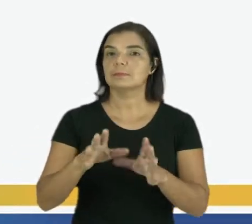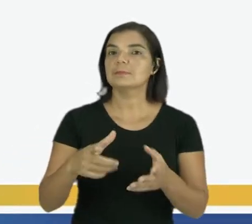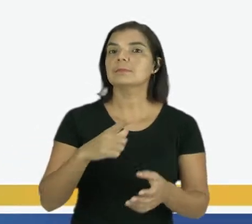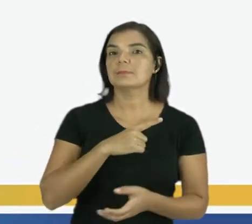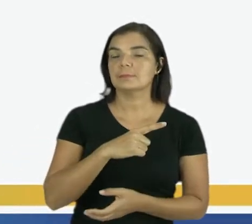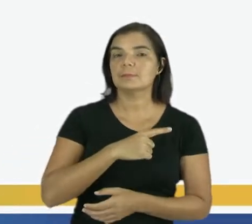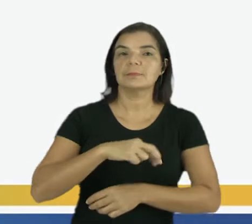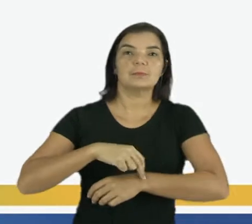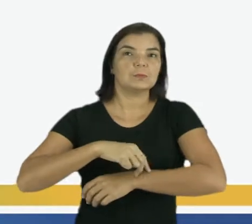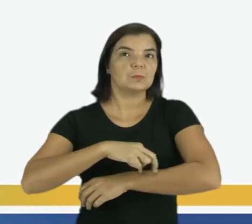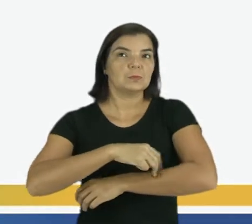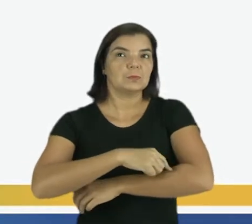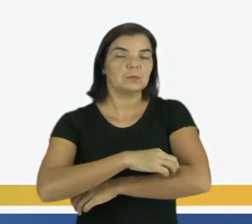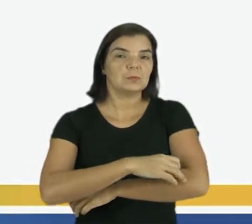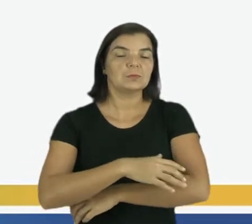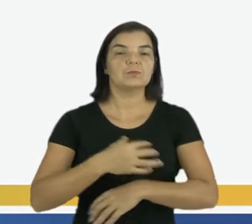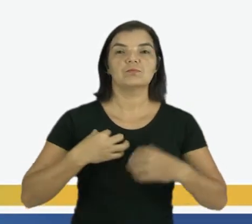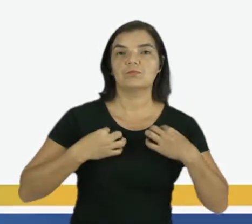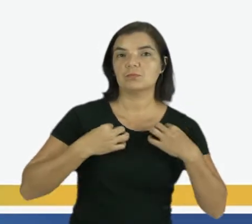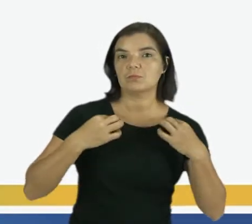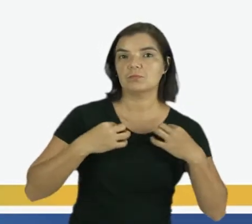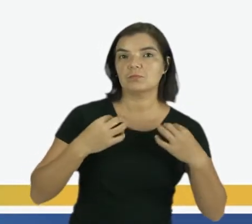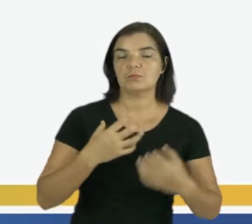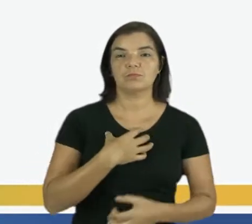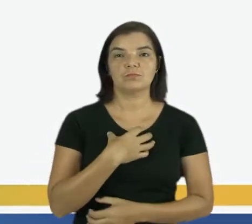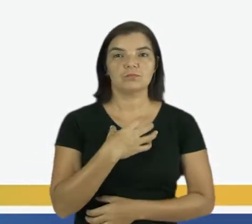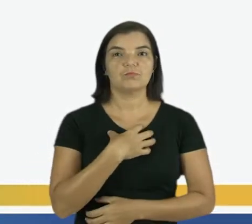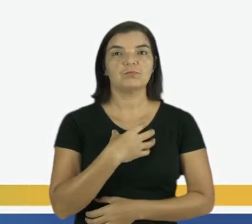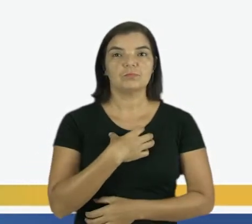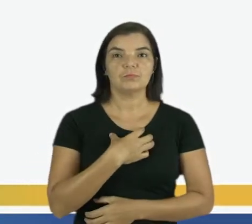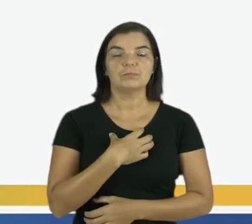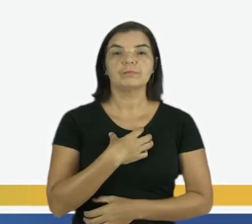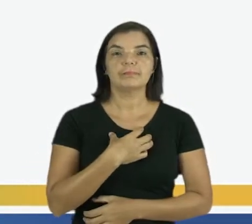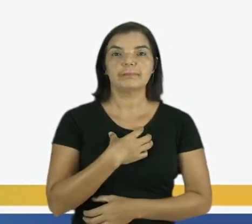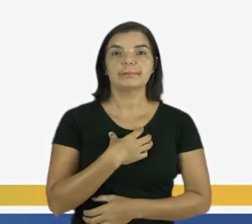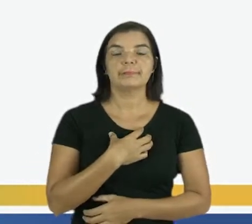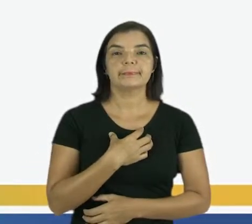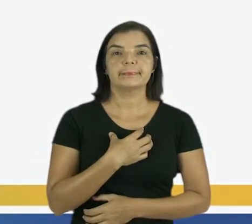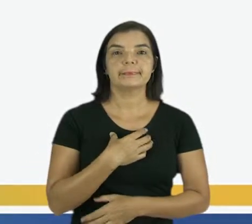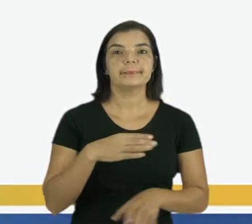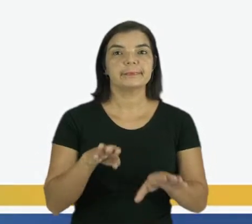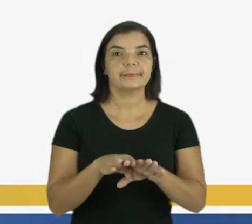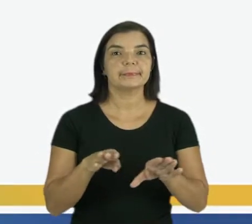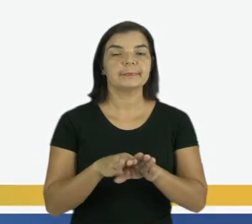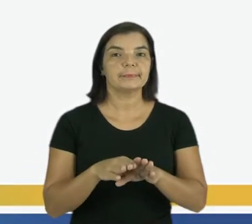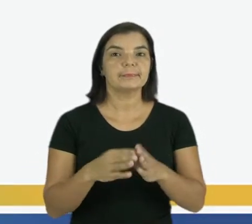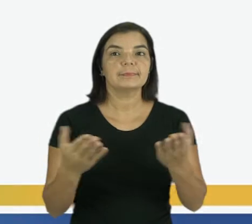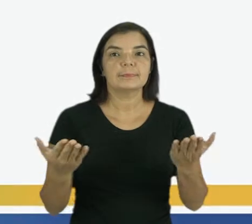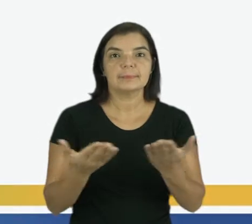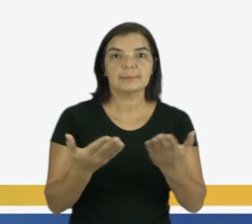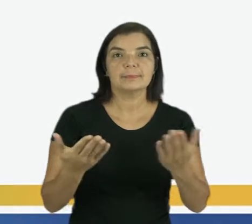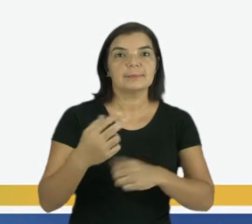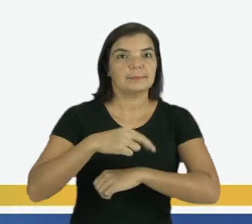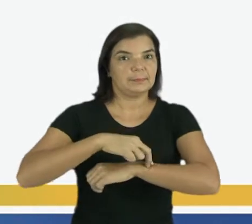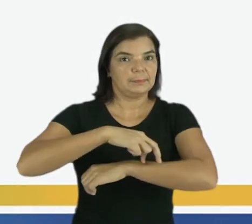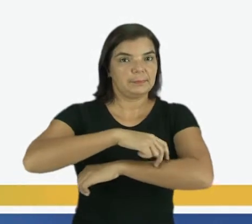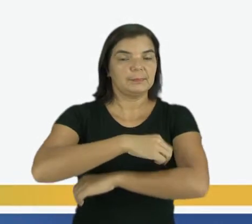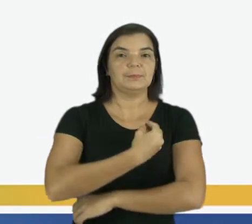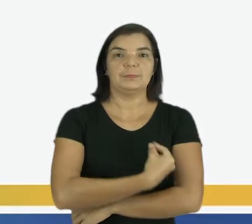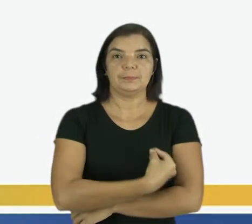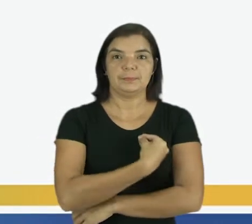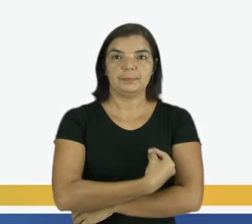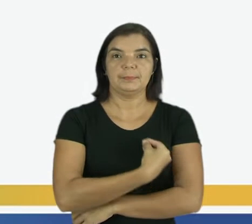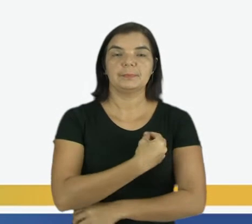alguma moda, se vestem de maneira em que está na tendência, na moda ali no